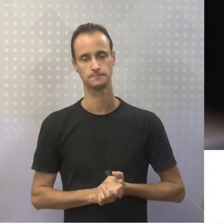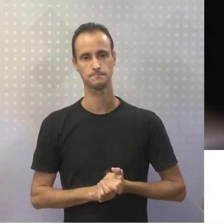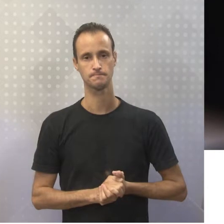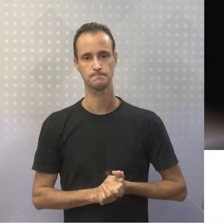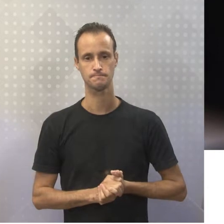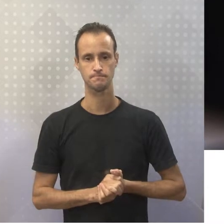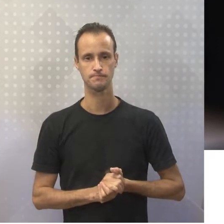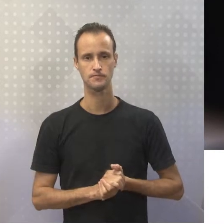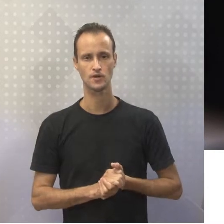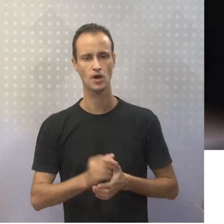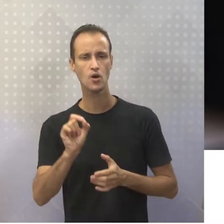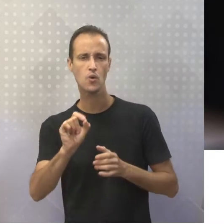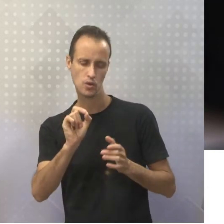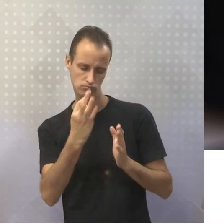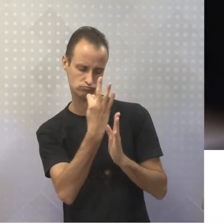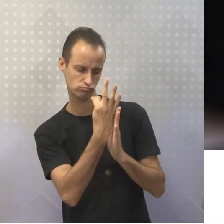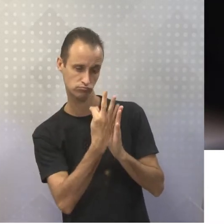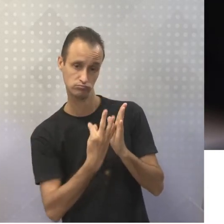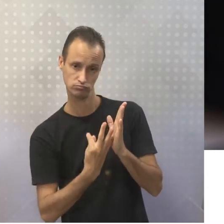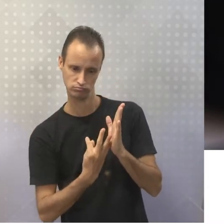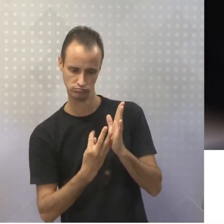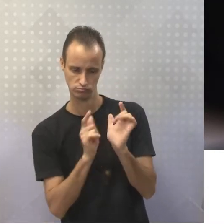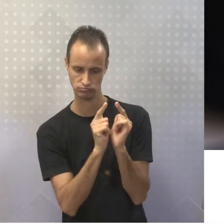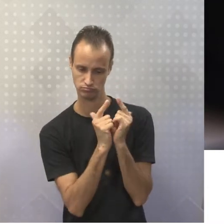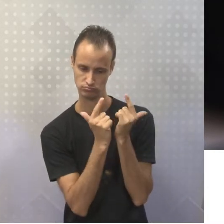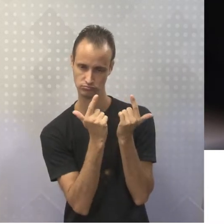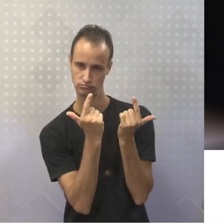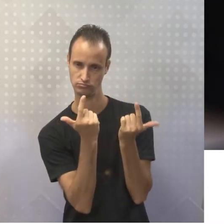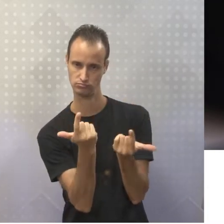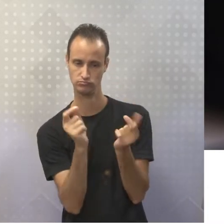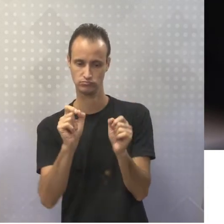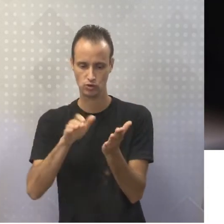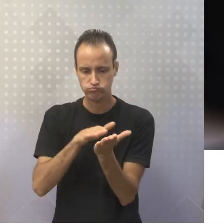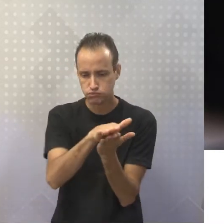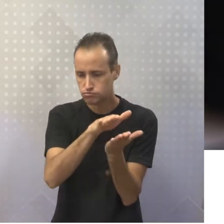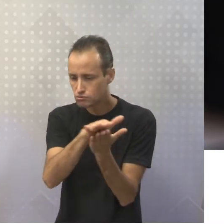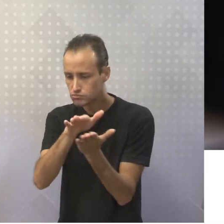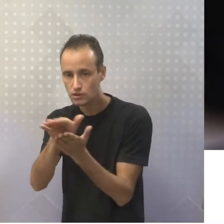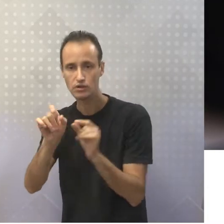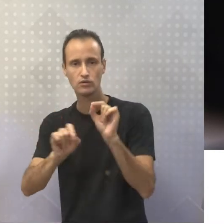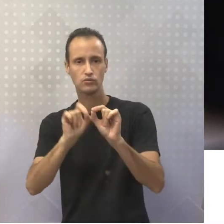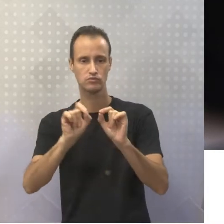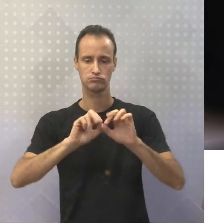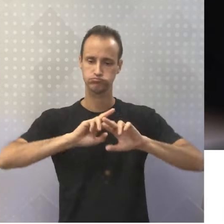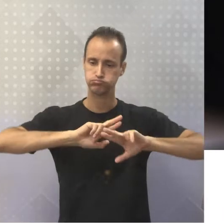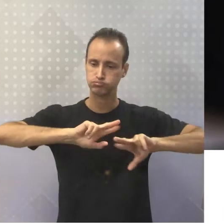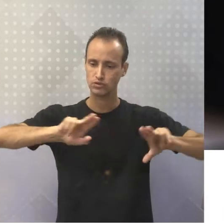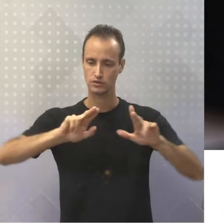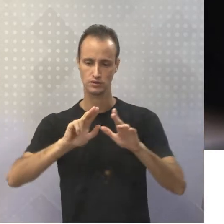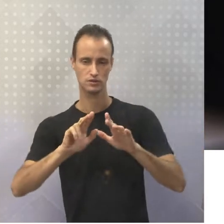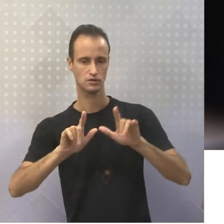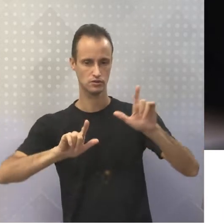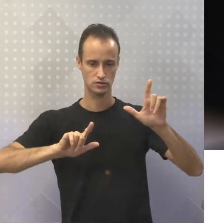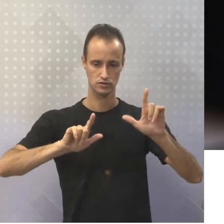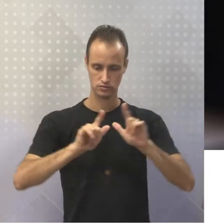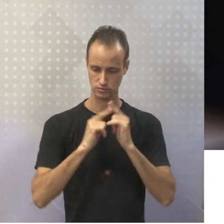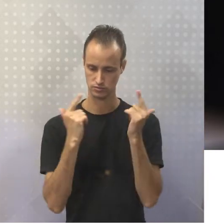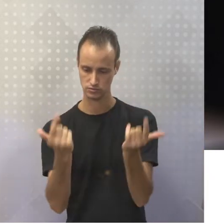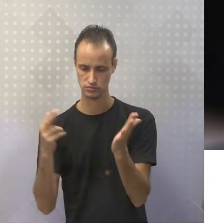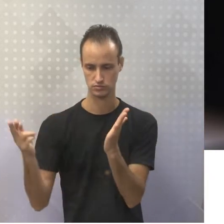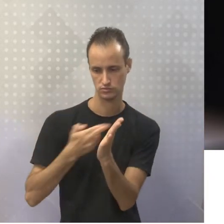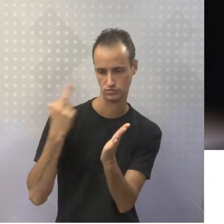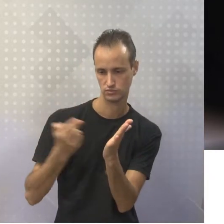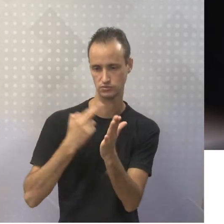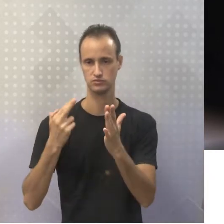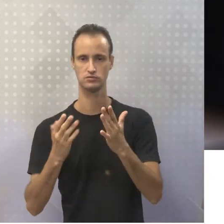Então, considerado um texto jornalístico veiculado pelos meios de comunicação, como eu já falei. Jornais, revistas,